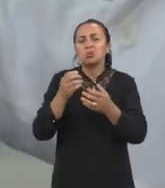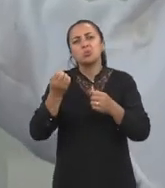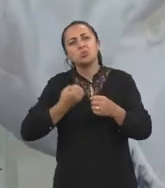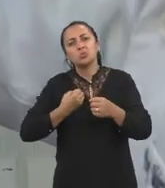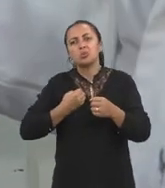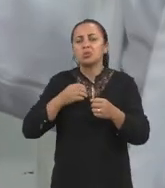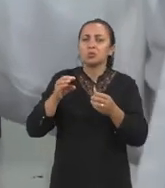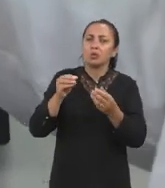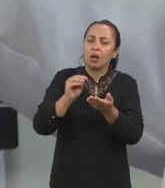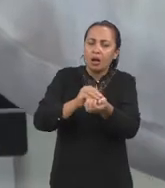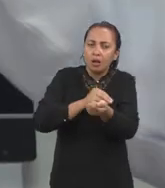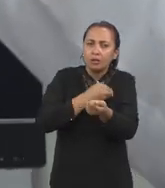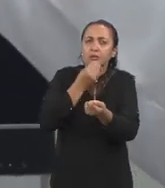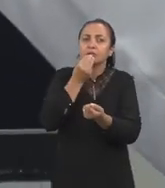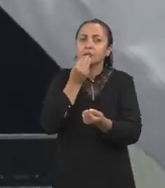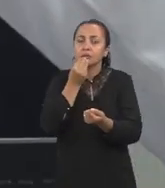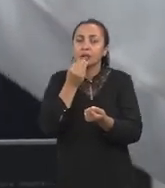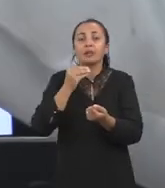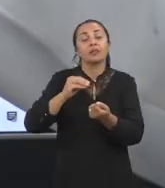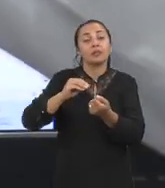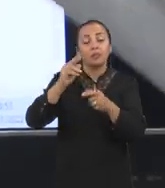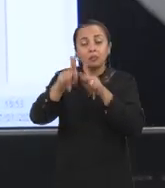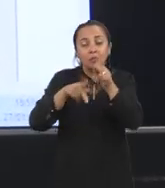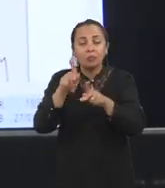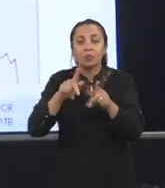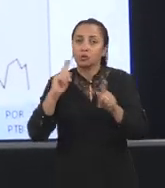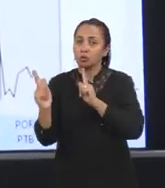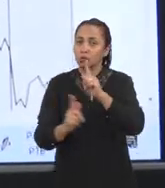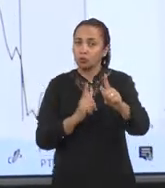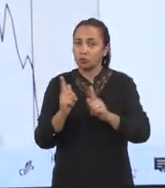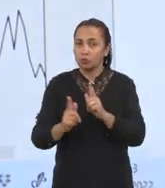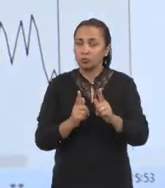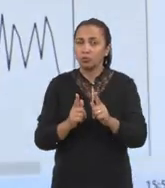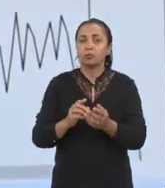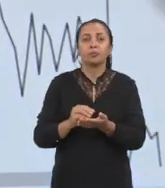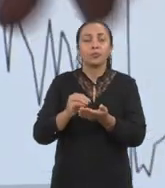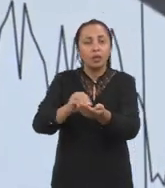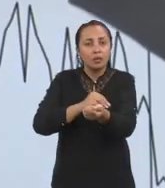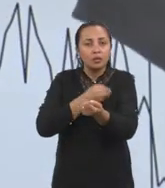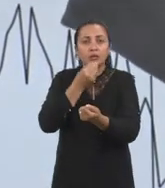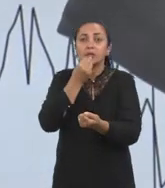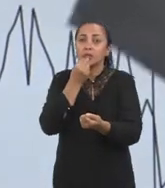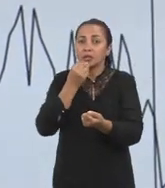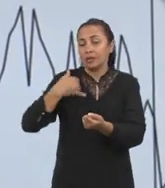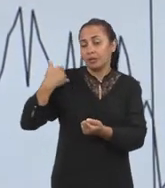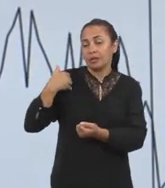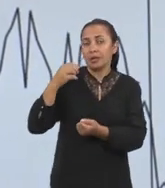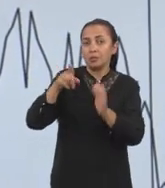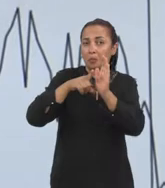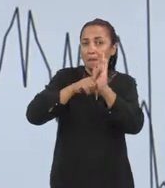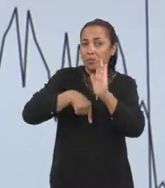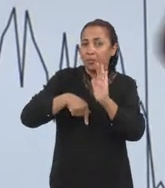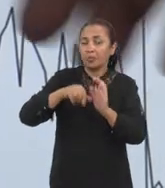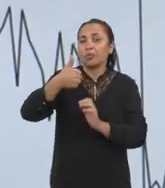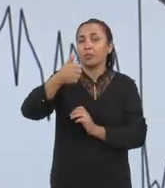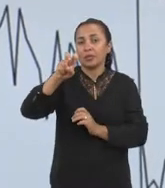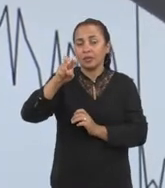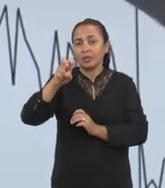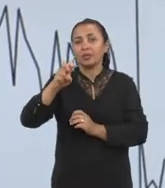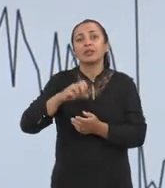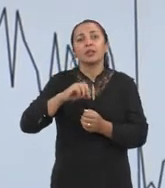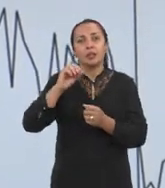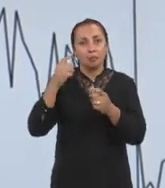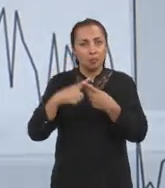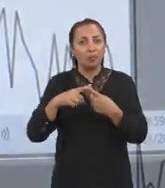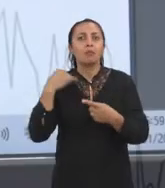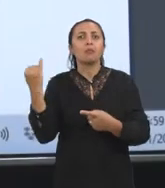ranceníase na população geral, a ranceníase na população em menores de 15 anos, porque esse é um indicador importantíssimo de gravidade